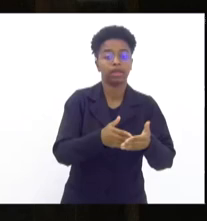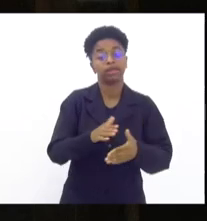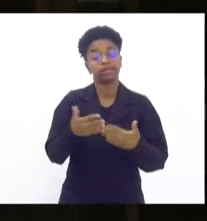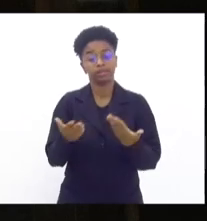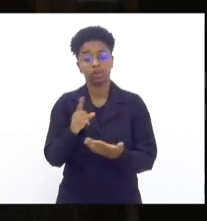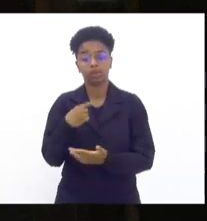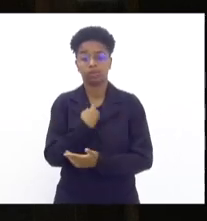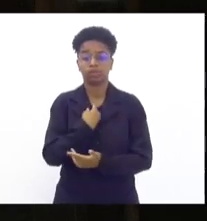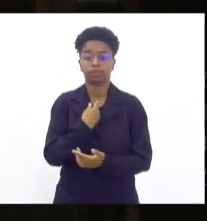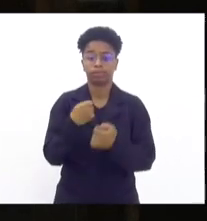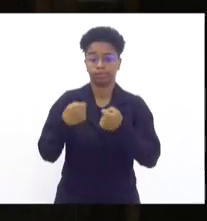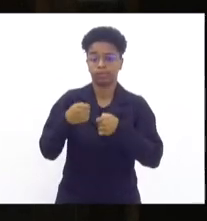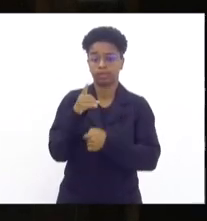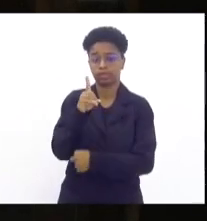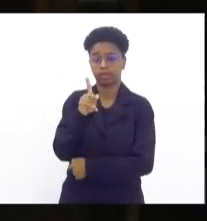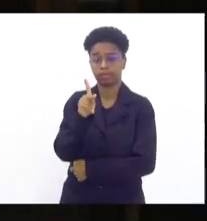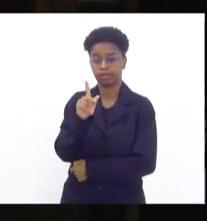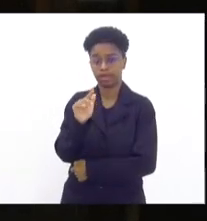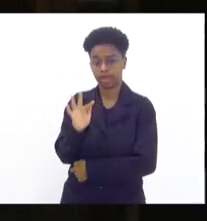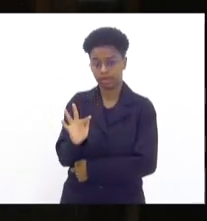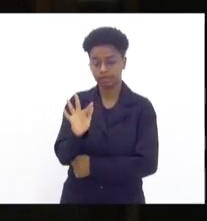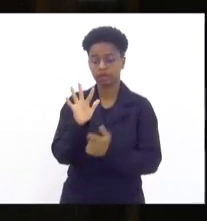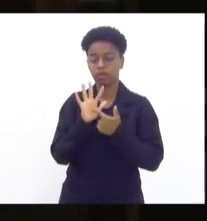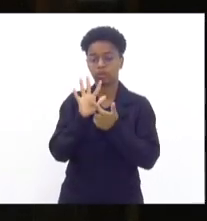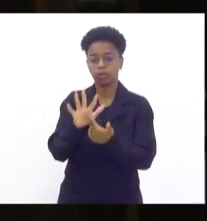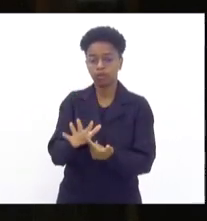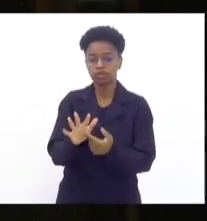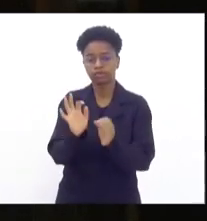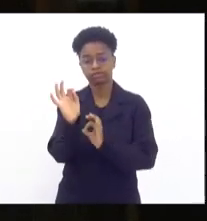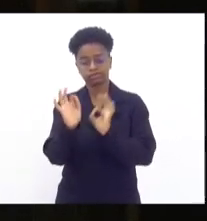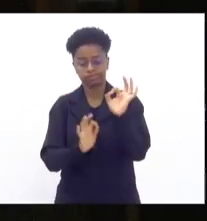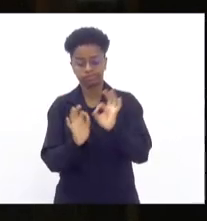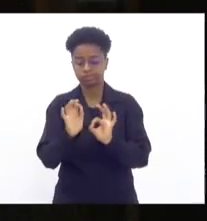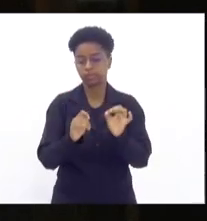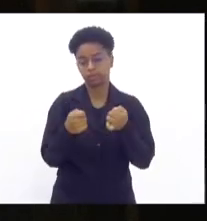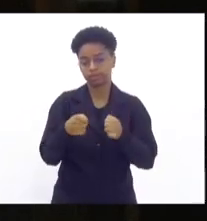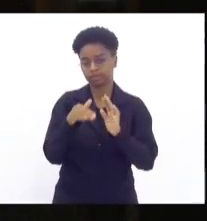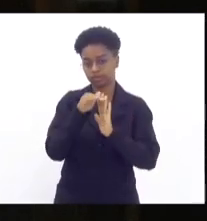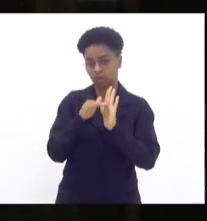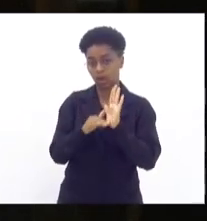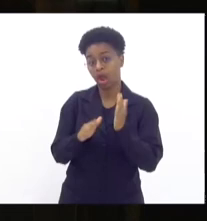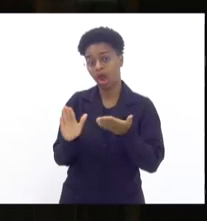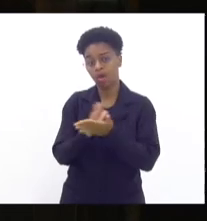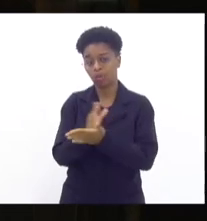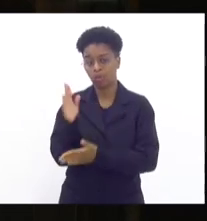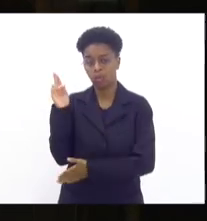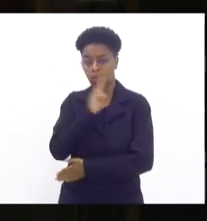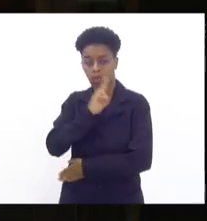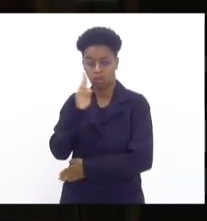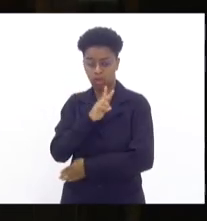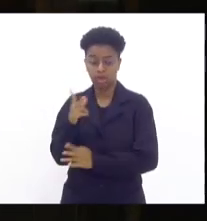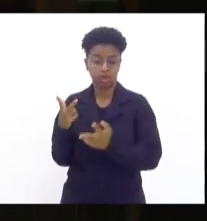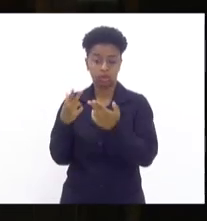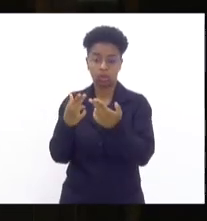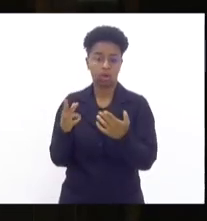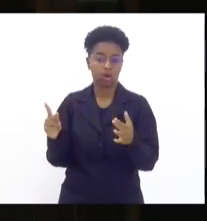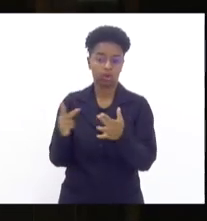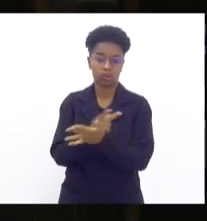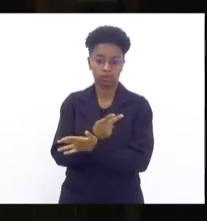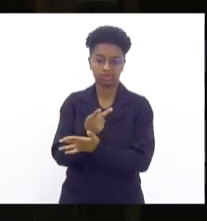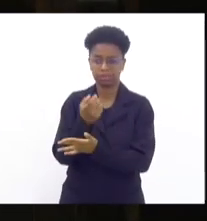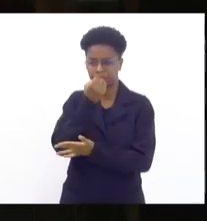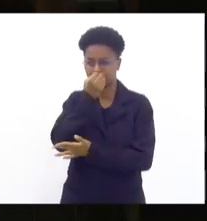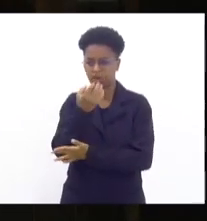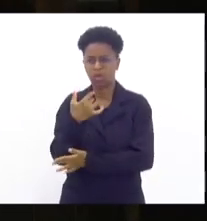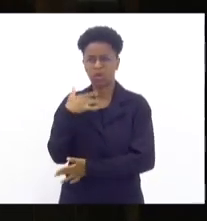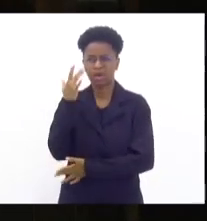DPF, as operações têm que ser programadas, algumas são feitas emergenciais, como foi uma muito bem feita, se eu não me